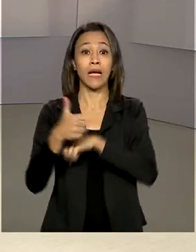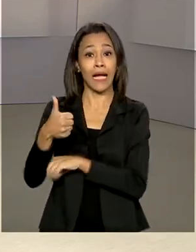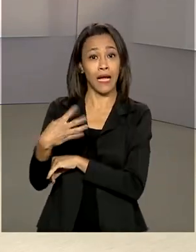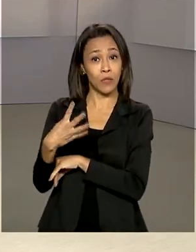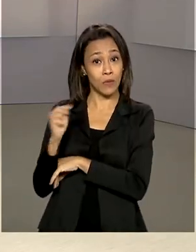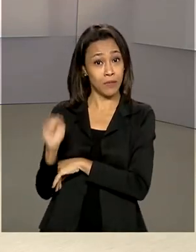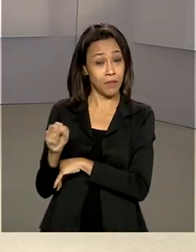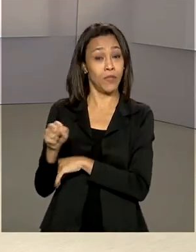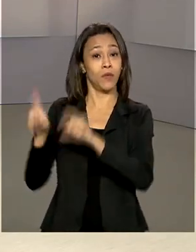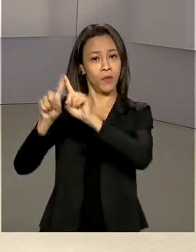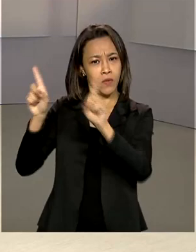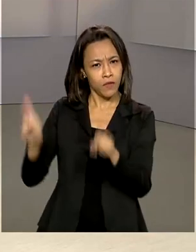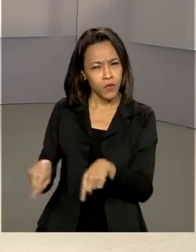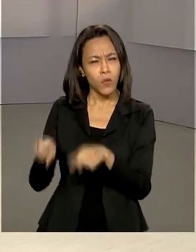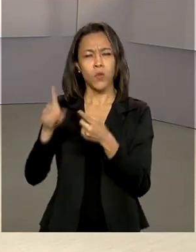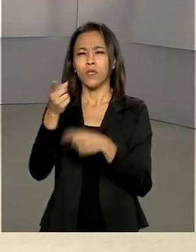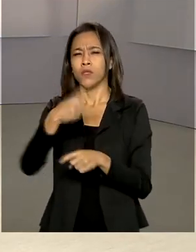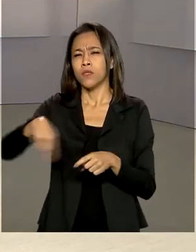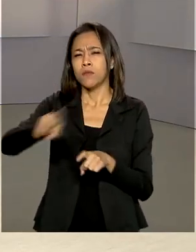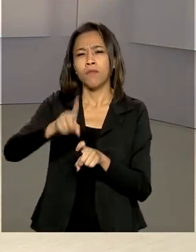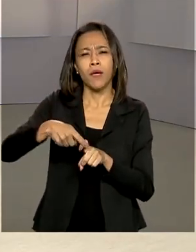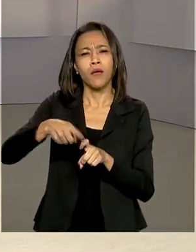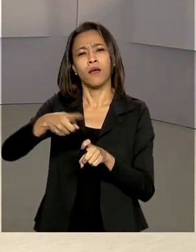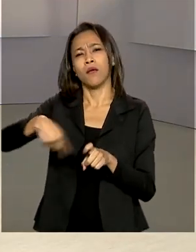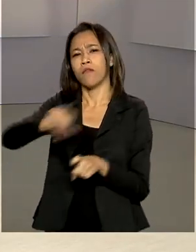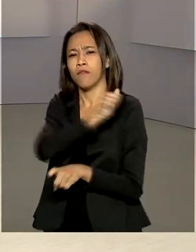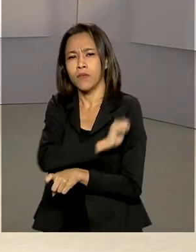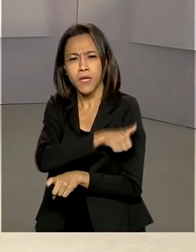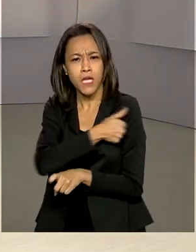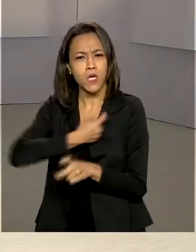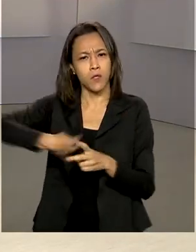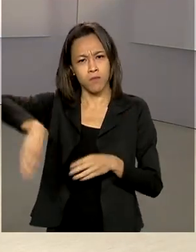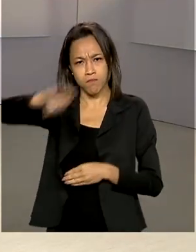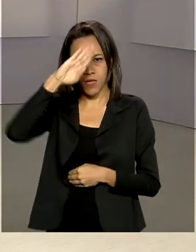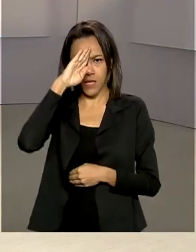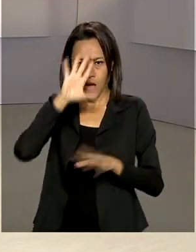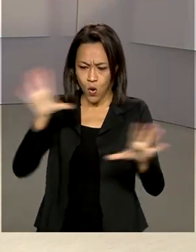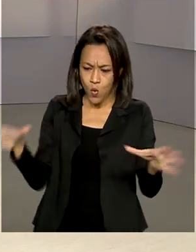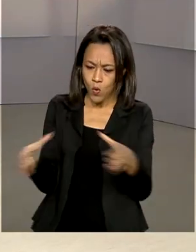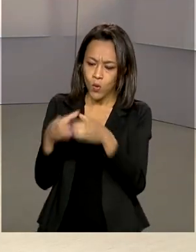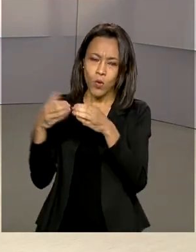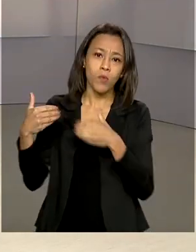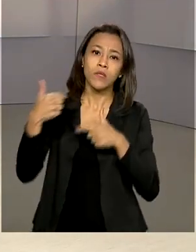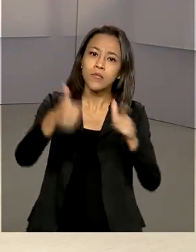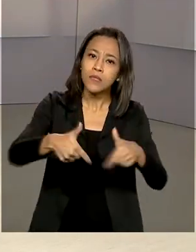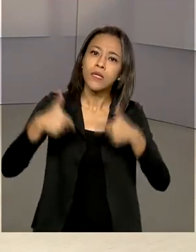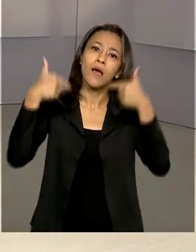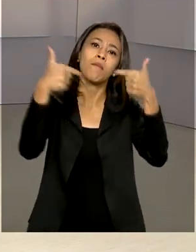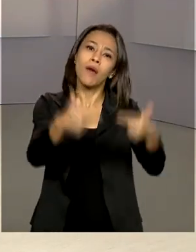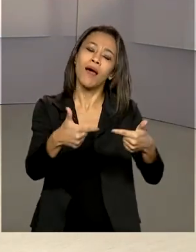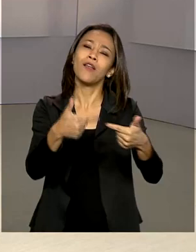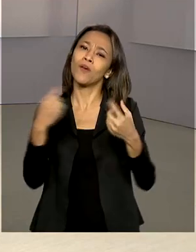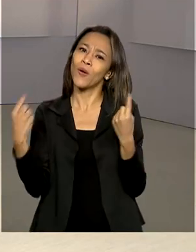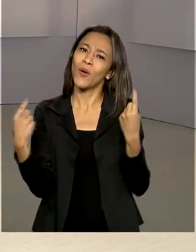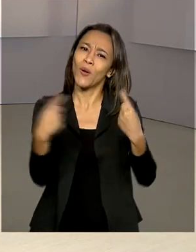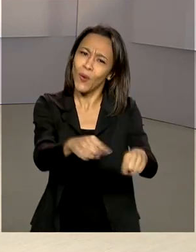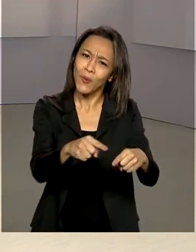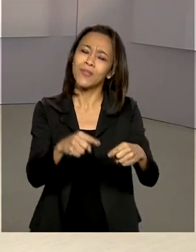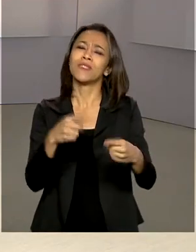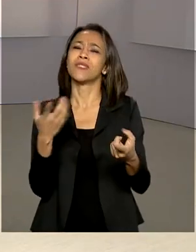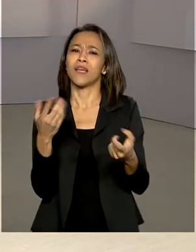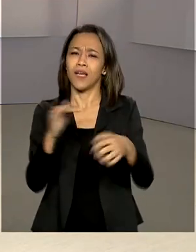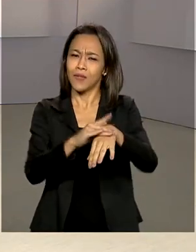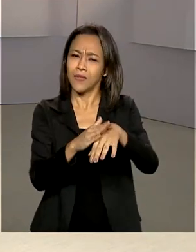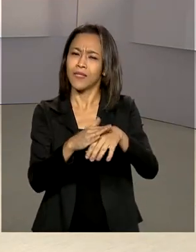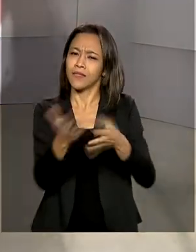entre médicos, enfermeiros e militares das Forças Armadas, trabalham junto às aldeias na prevenção, combate e tratamento